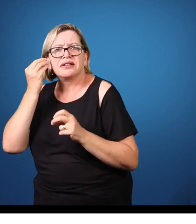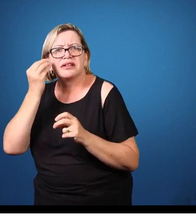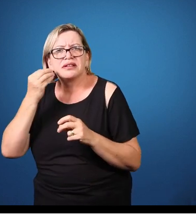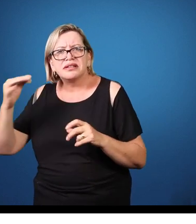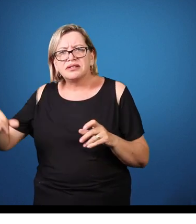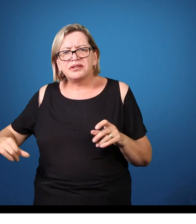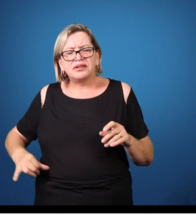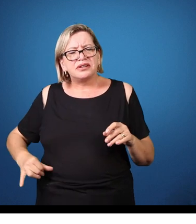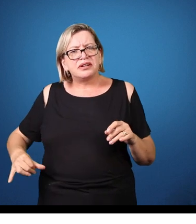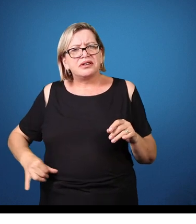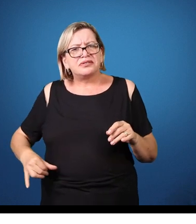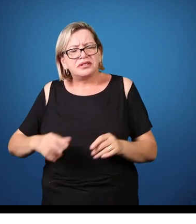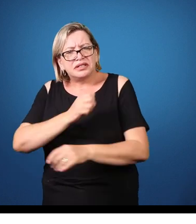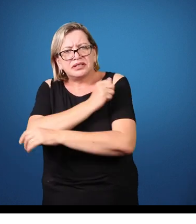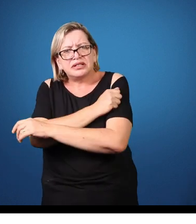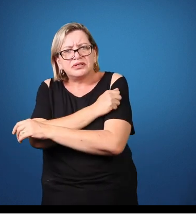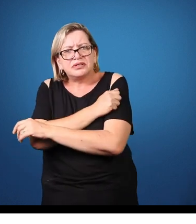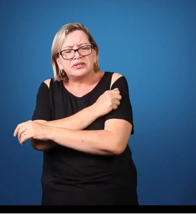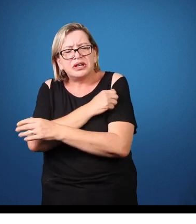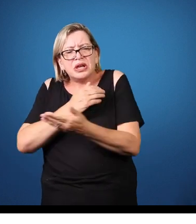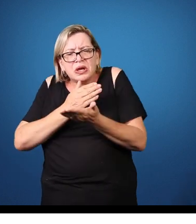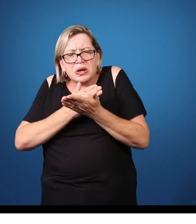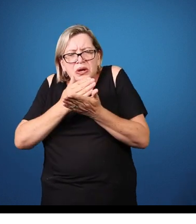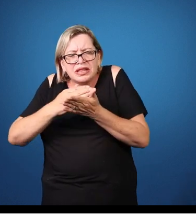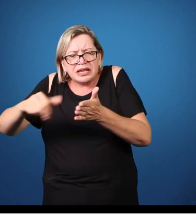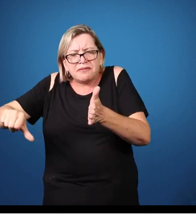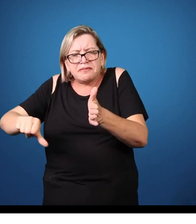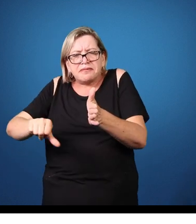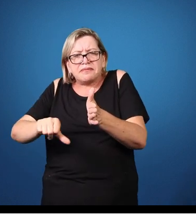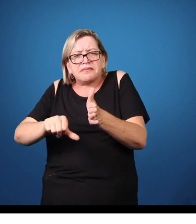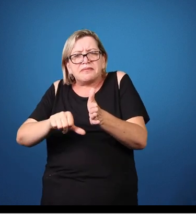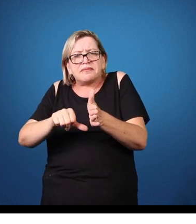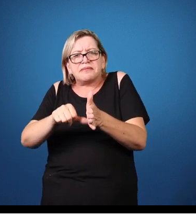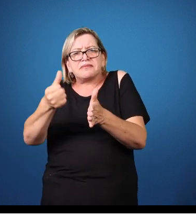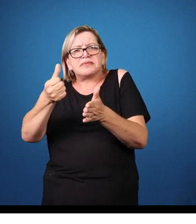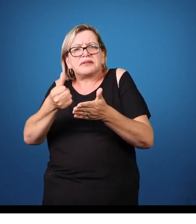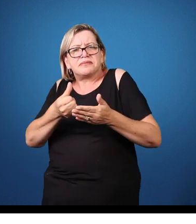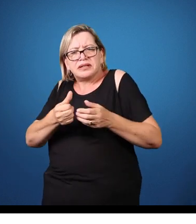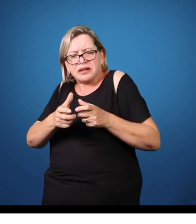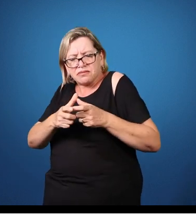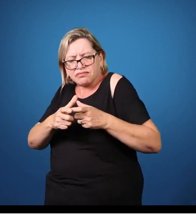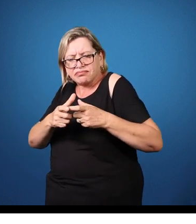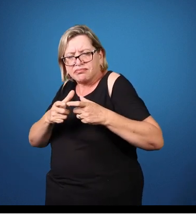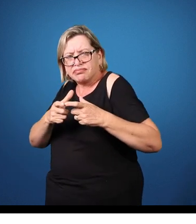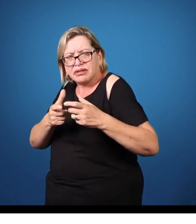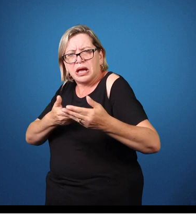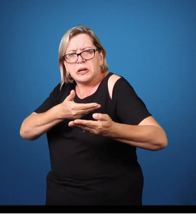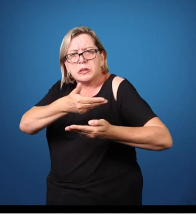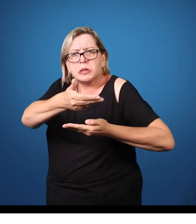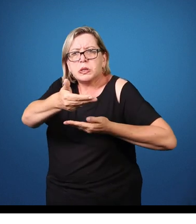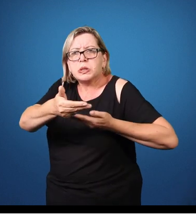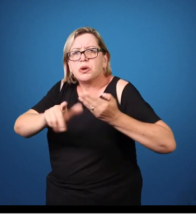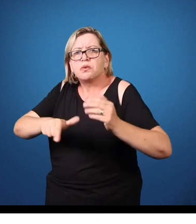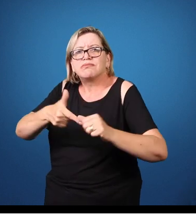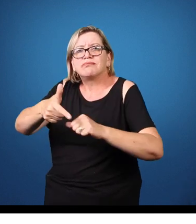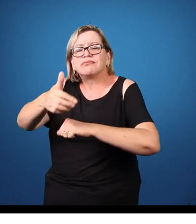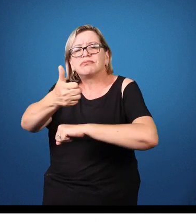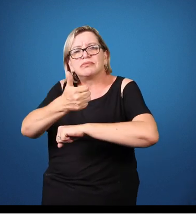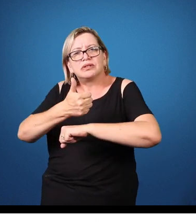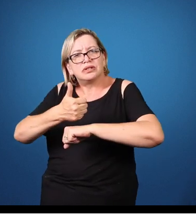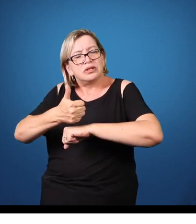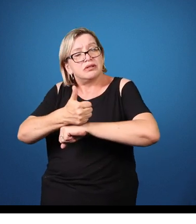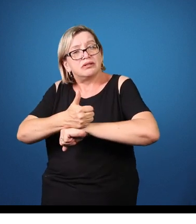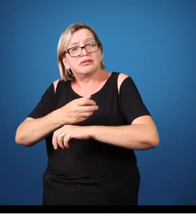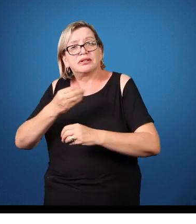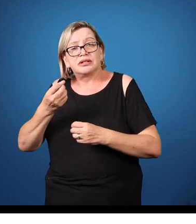ampliação da rede para que, se caso precisar de um tratamento especializado ou uma conversa com a família,